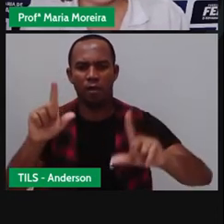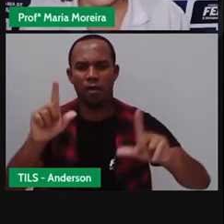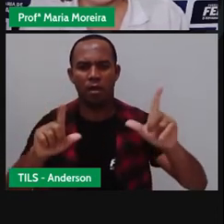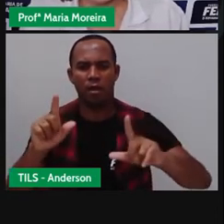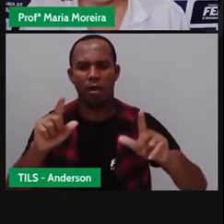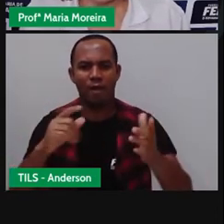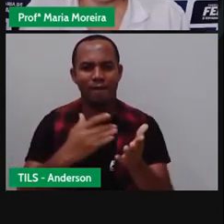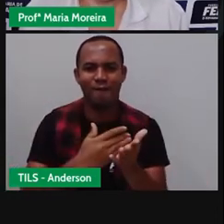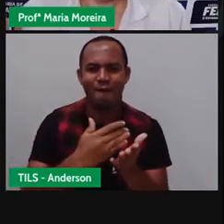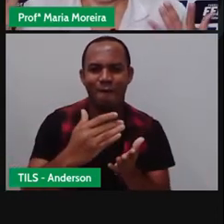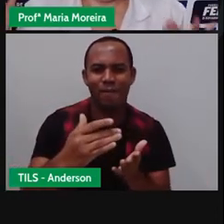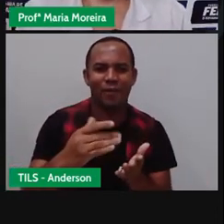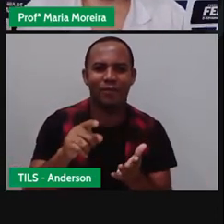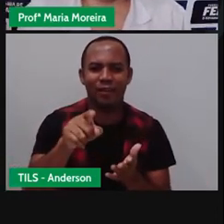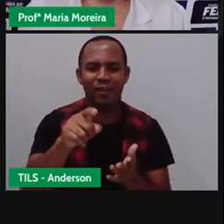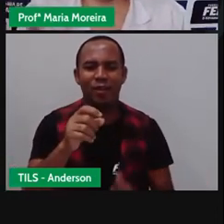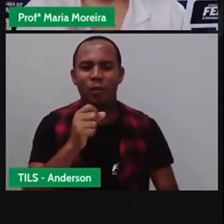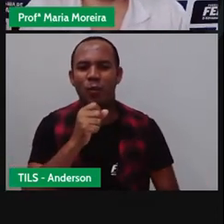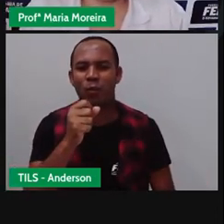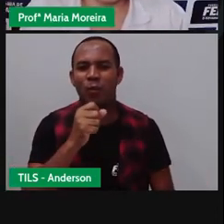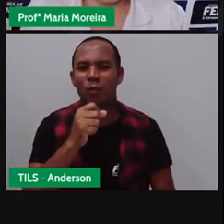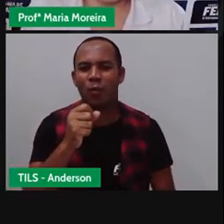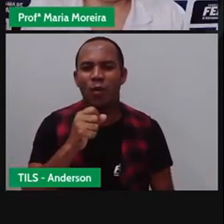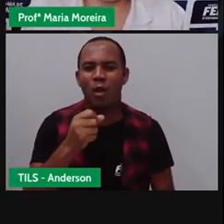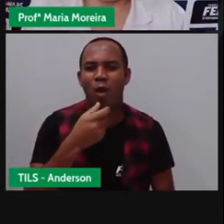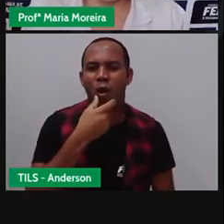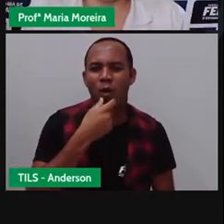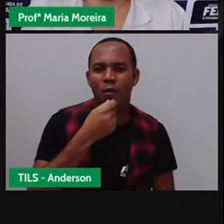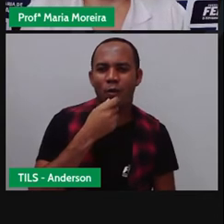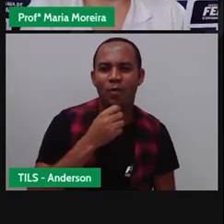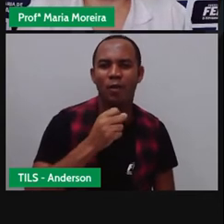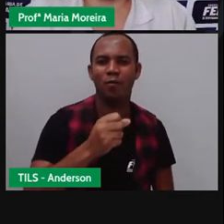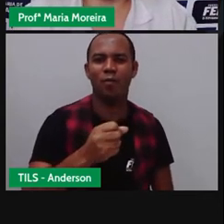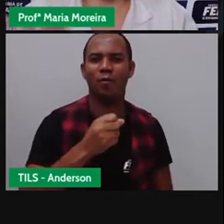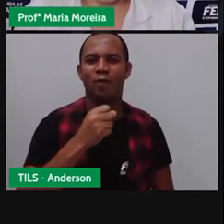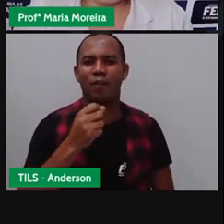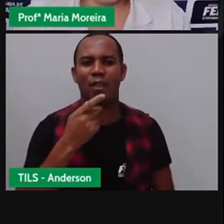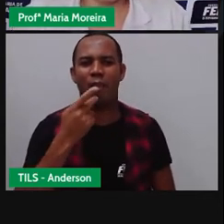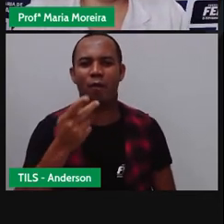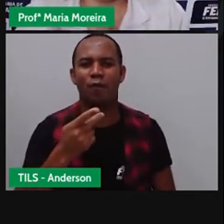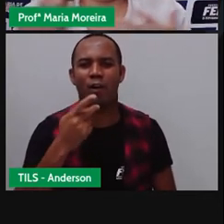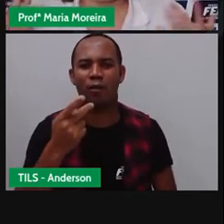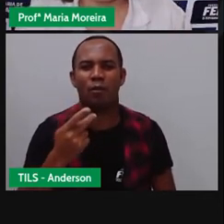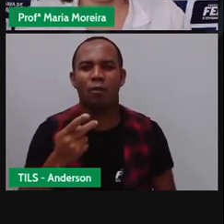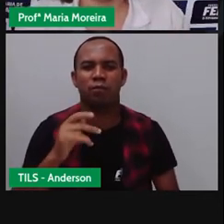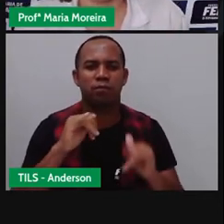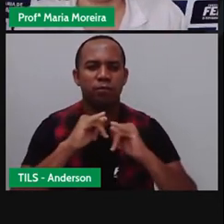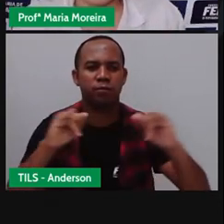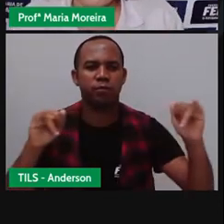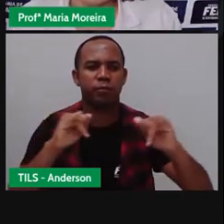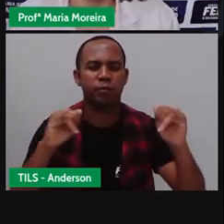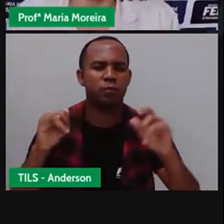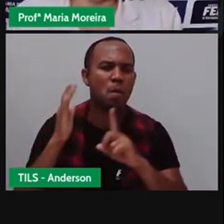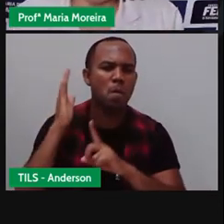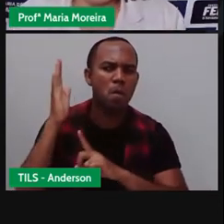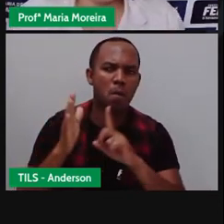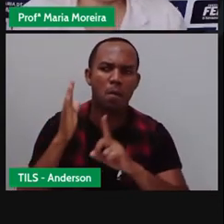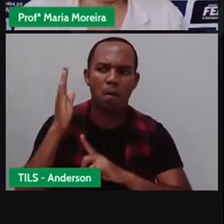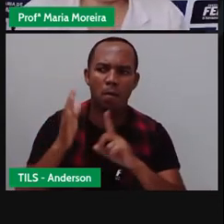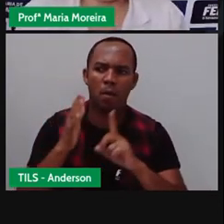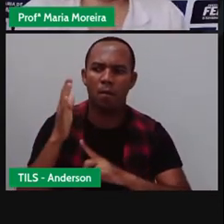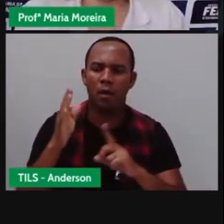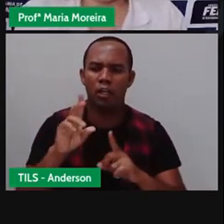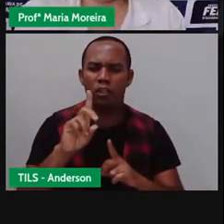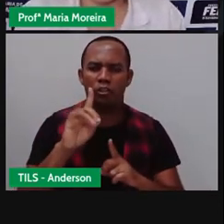ela foi inaugurada. E a Cixatobriand estava lá falando ao público, discursando ao público no